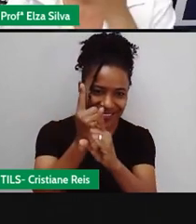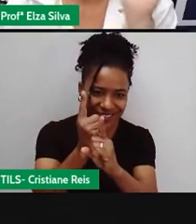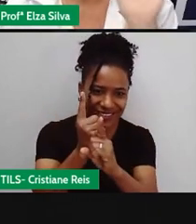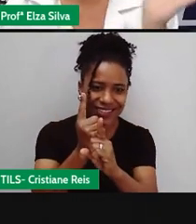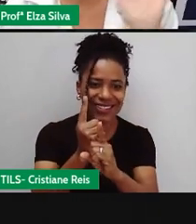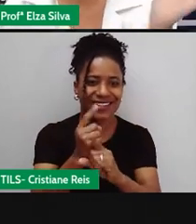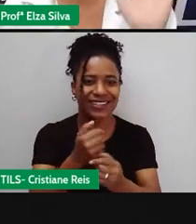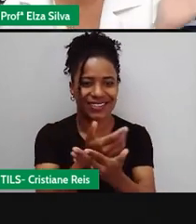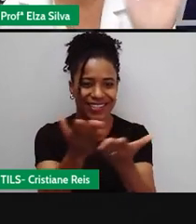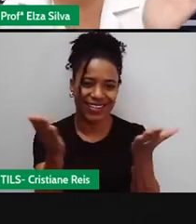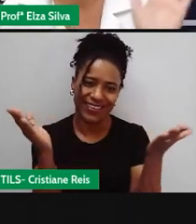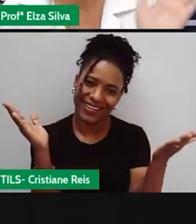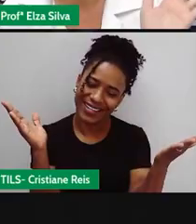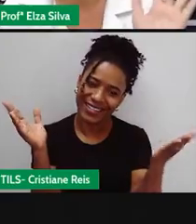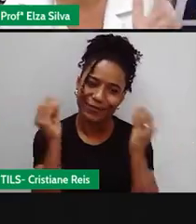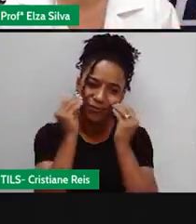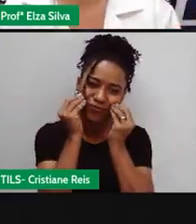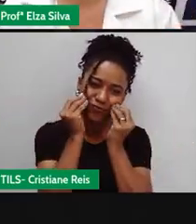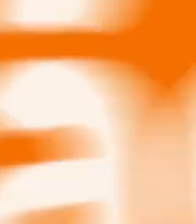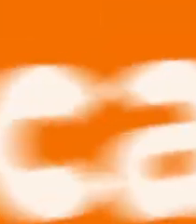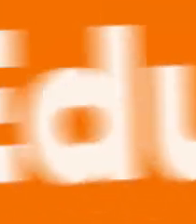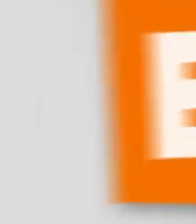Kikis Bye bye